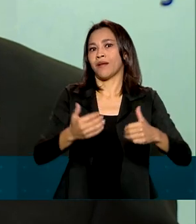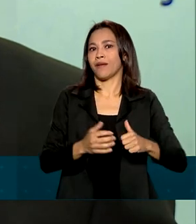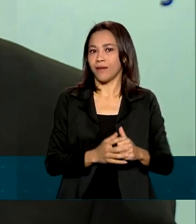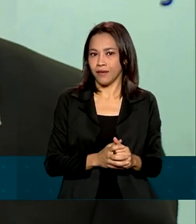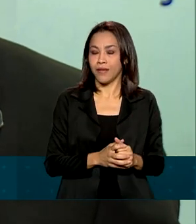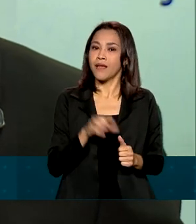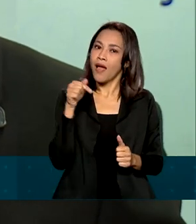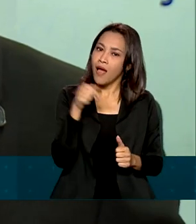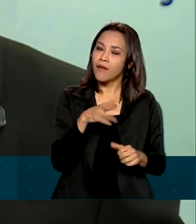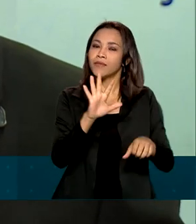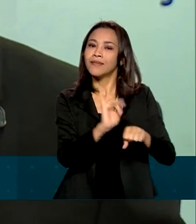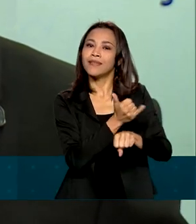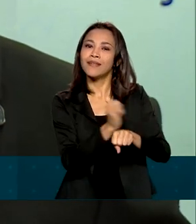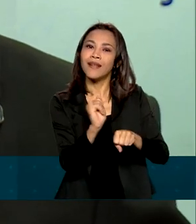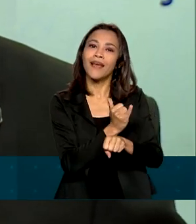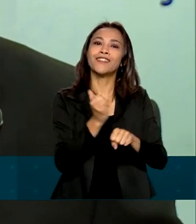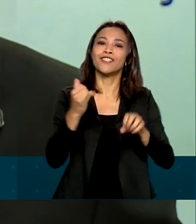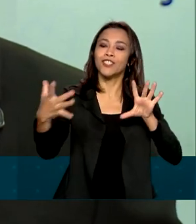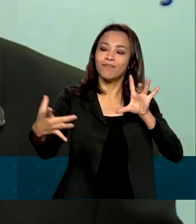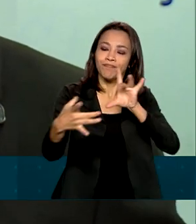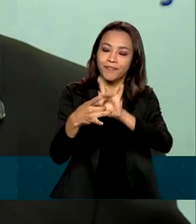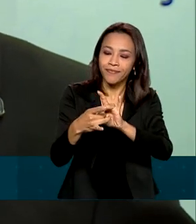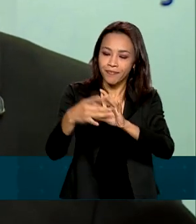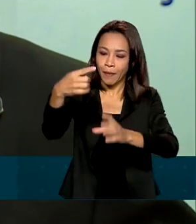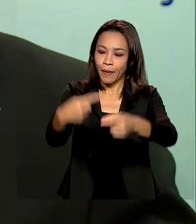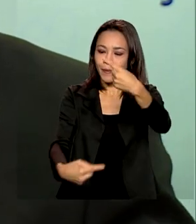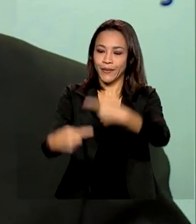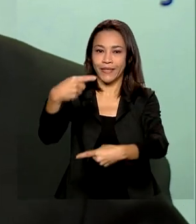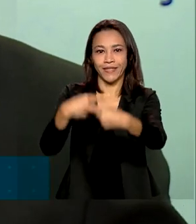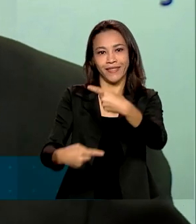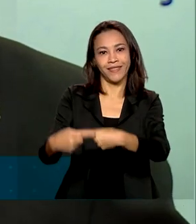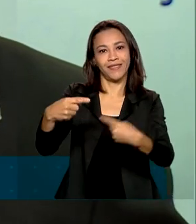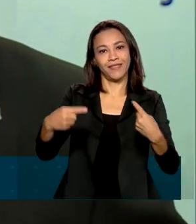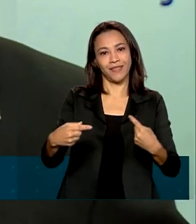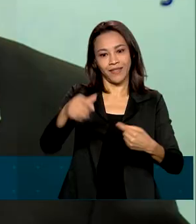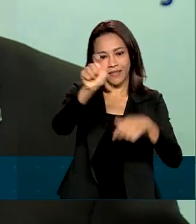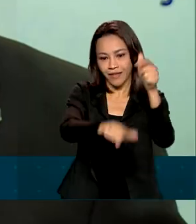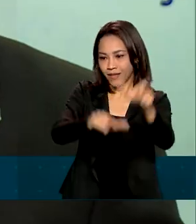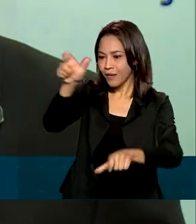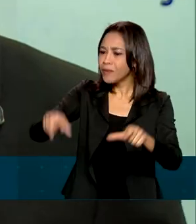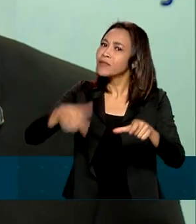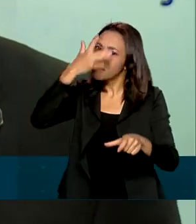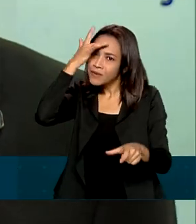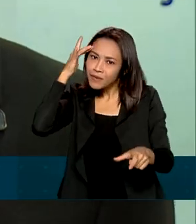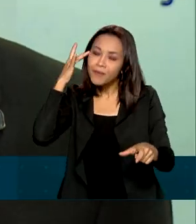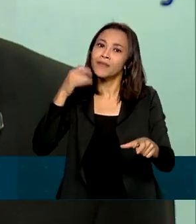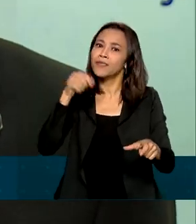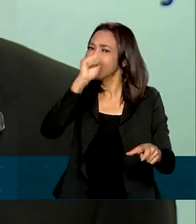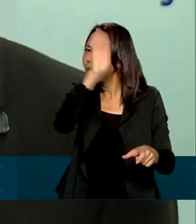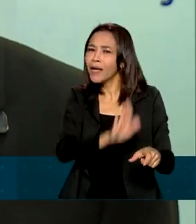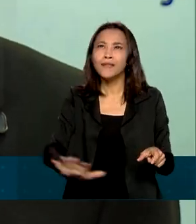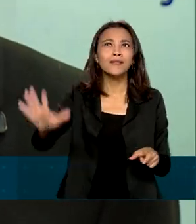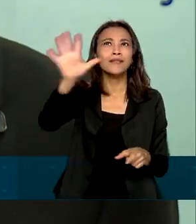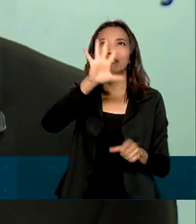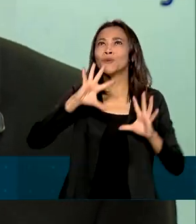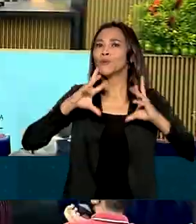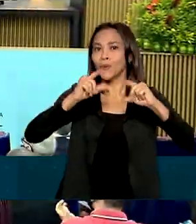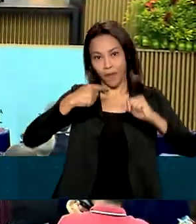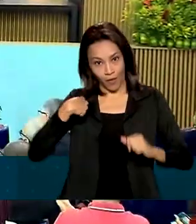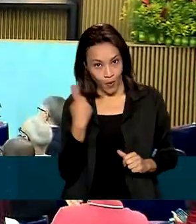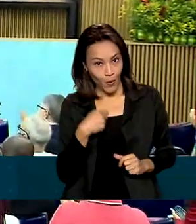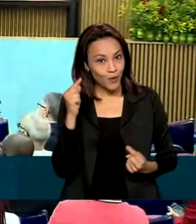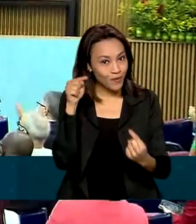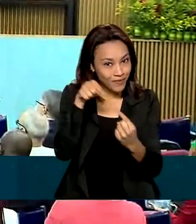de se fazer política pública com as pessoas de bem e abranger o Brasil todo. É a nossa ideia.